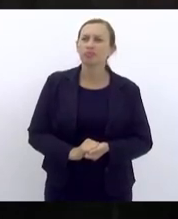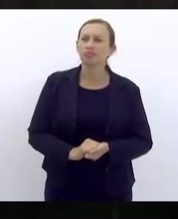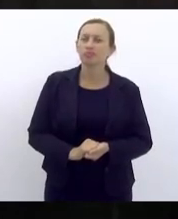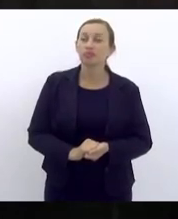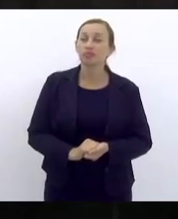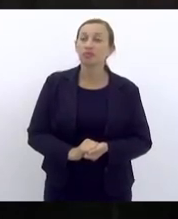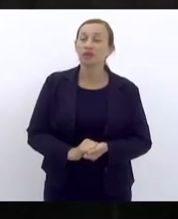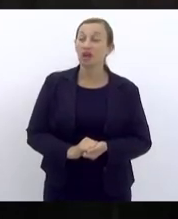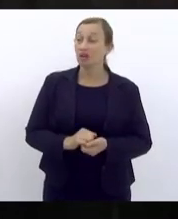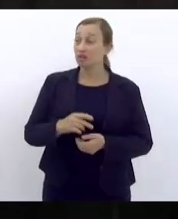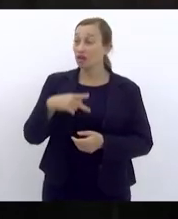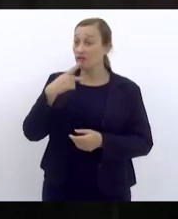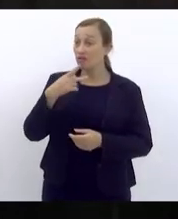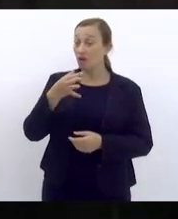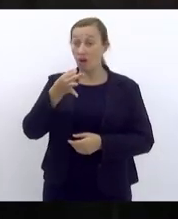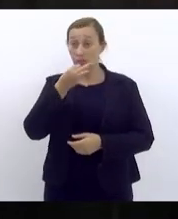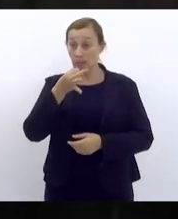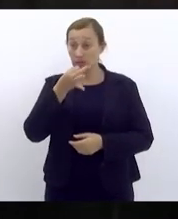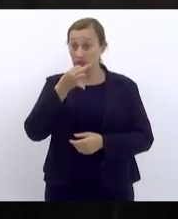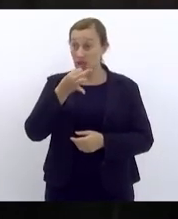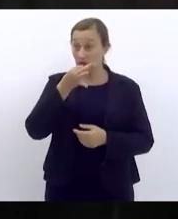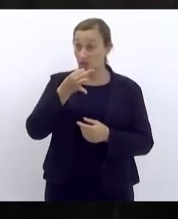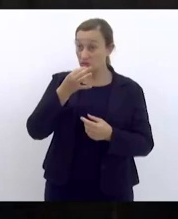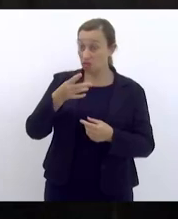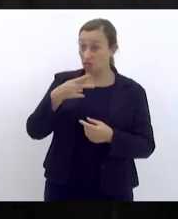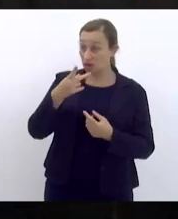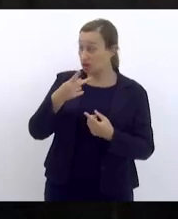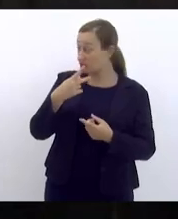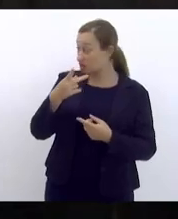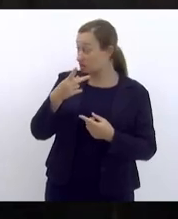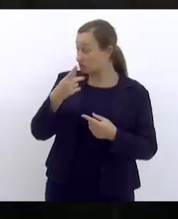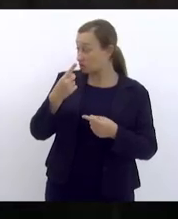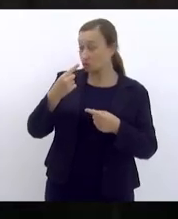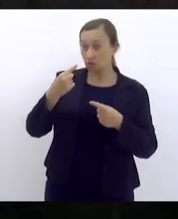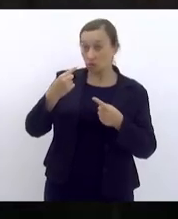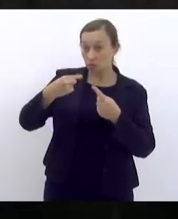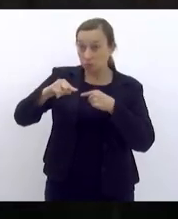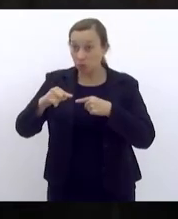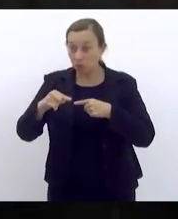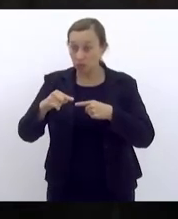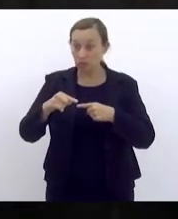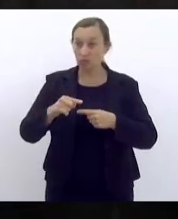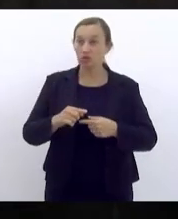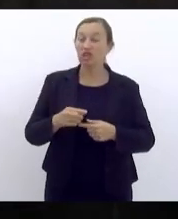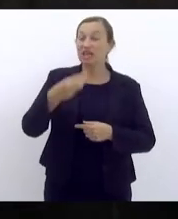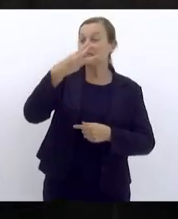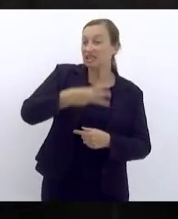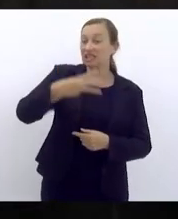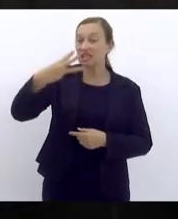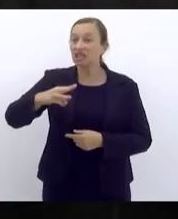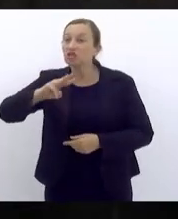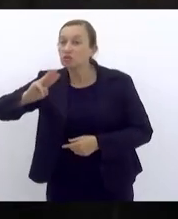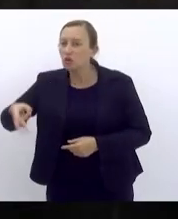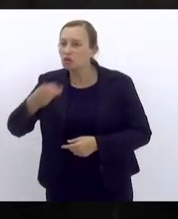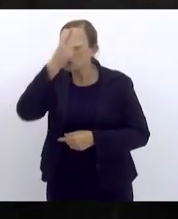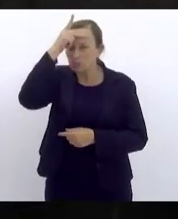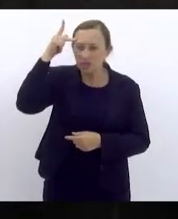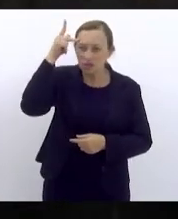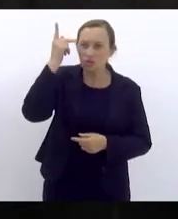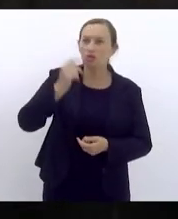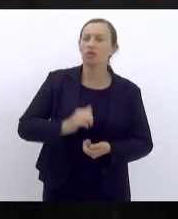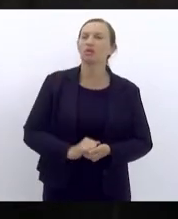divergindo dessa opinião de que nós tenhamos no Brasil 33 milhões de pessoas passando fome